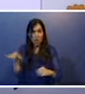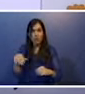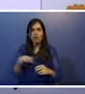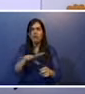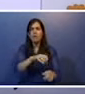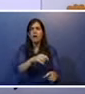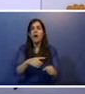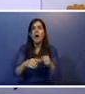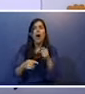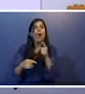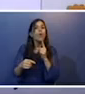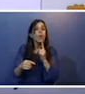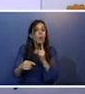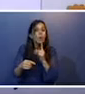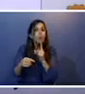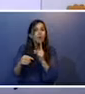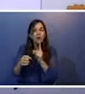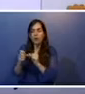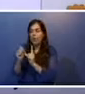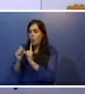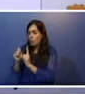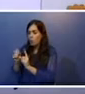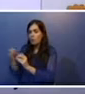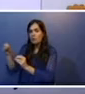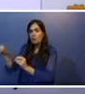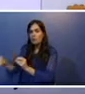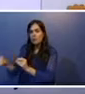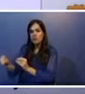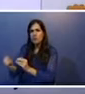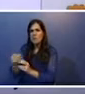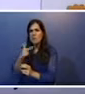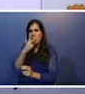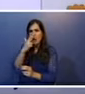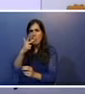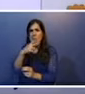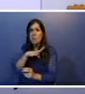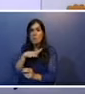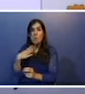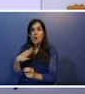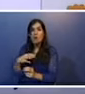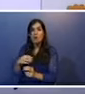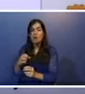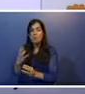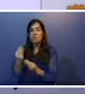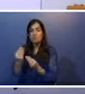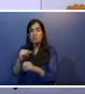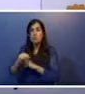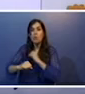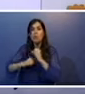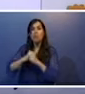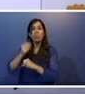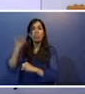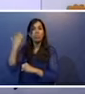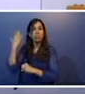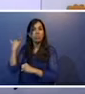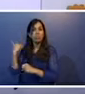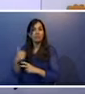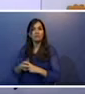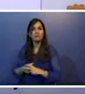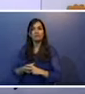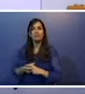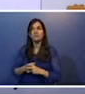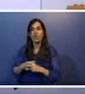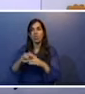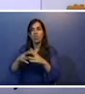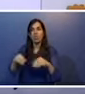acende ao lado do cadáver. Parece morto há muitos anos, quase o retrato de um morto desbotado pela chuva.